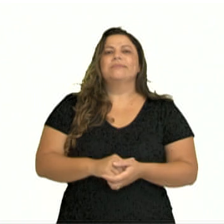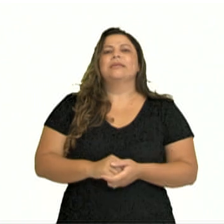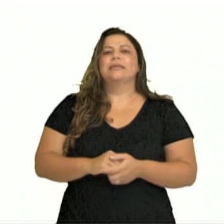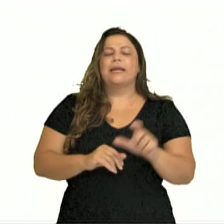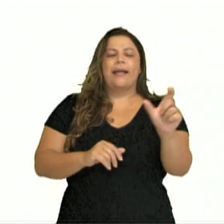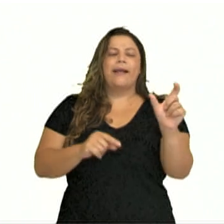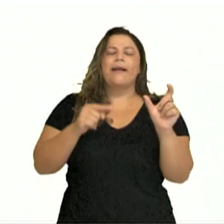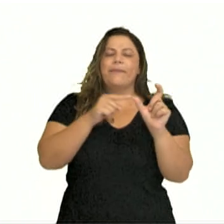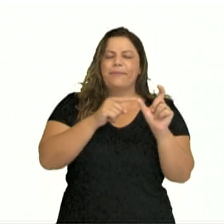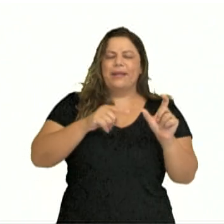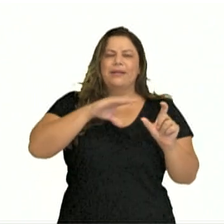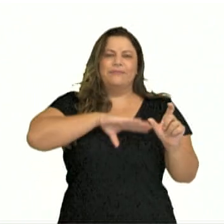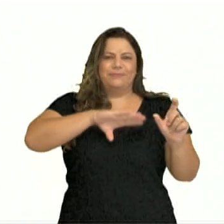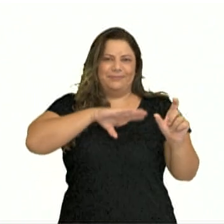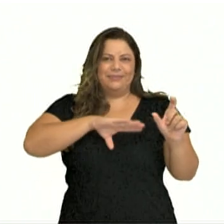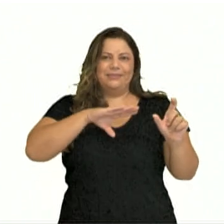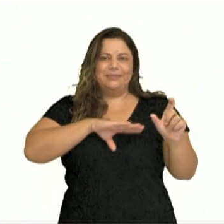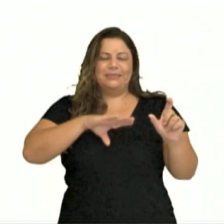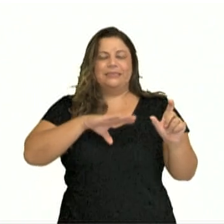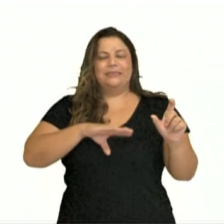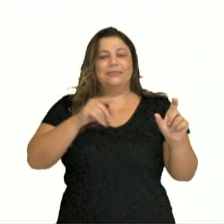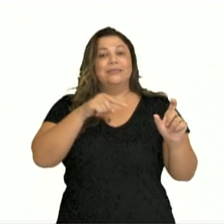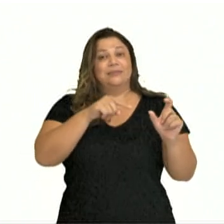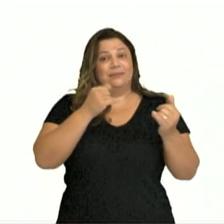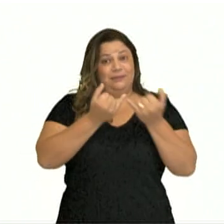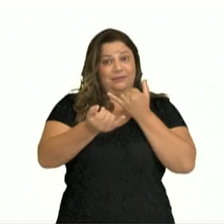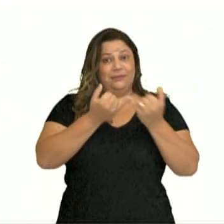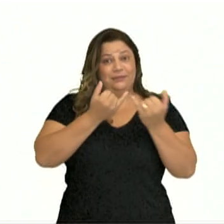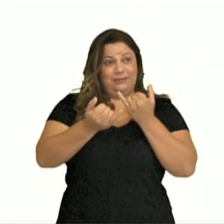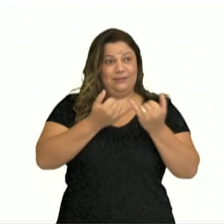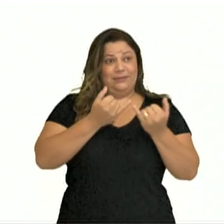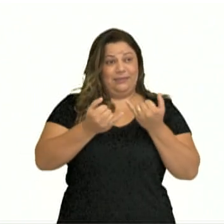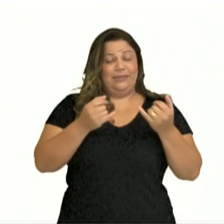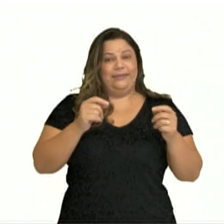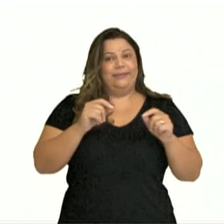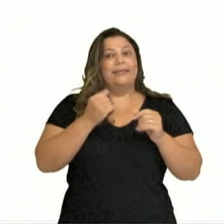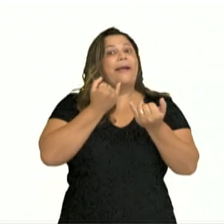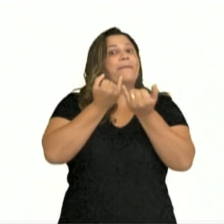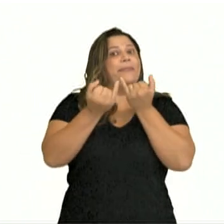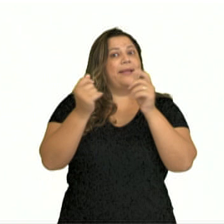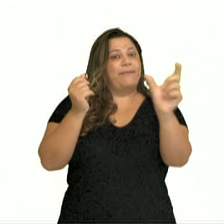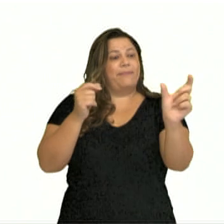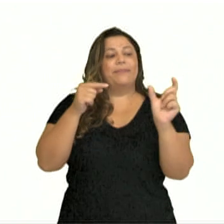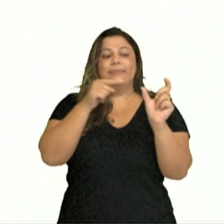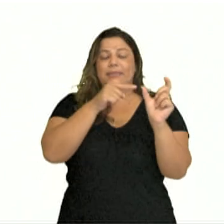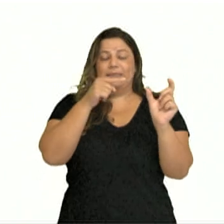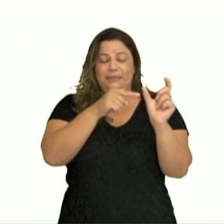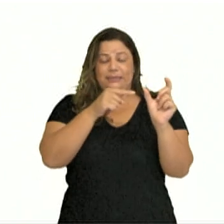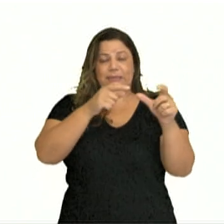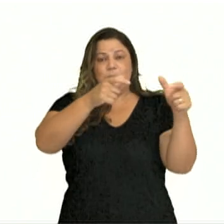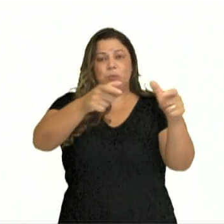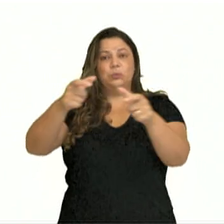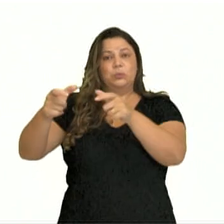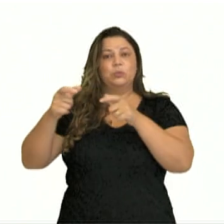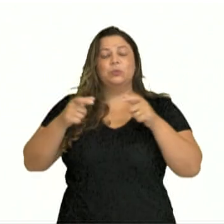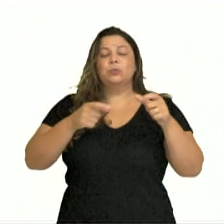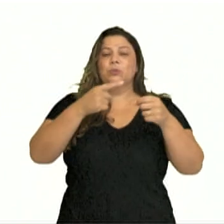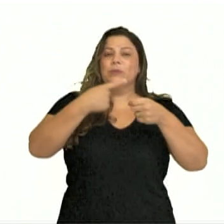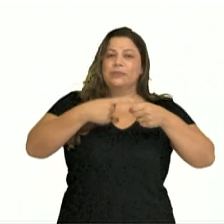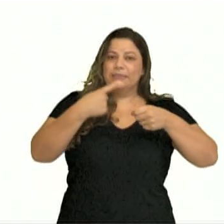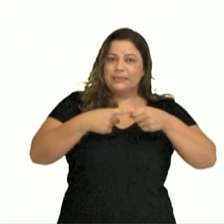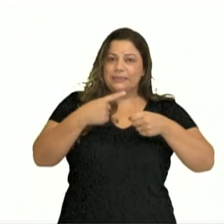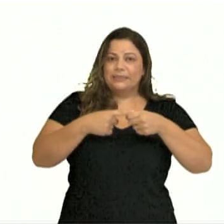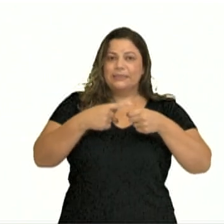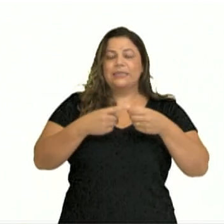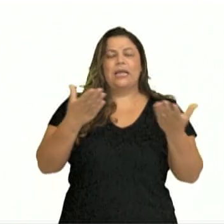muito parecida com a língua portuguesa, só não tem o E. Então, presta atenção nos lugares da cidade. Acrescente